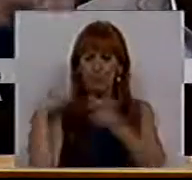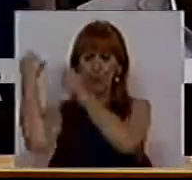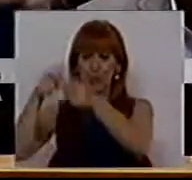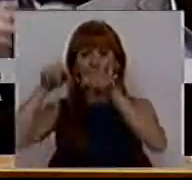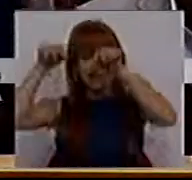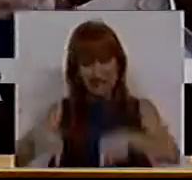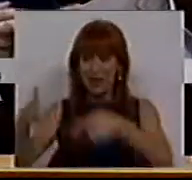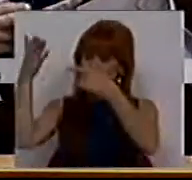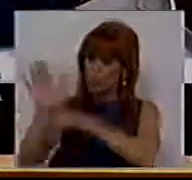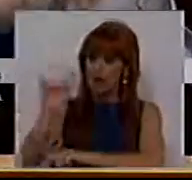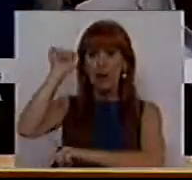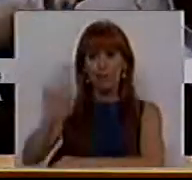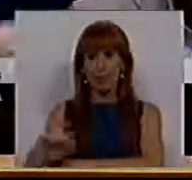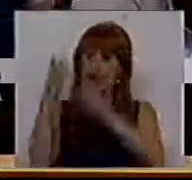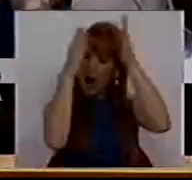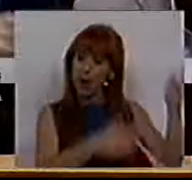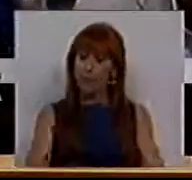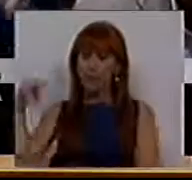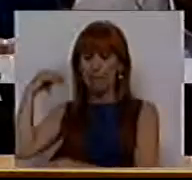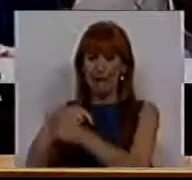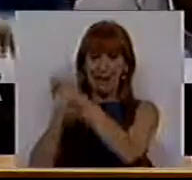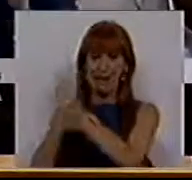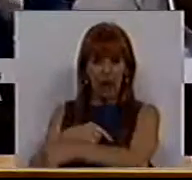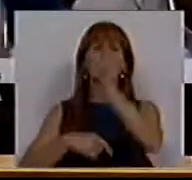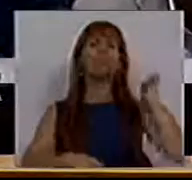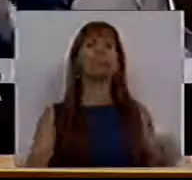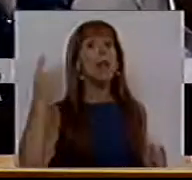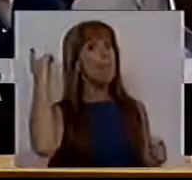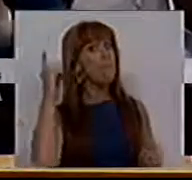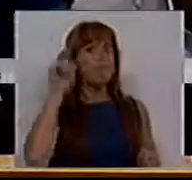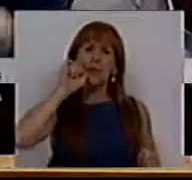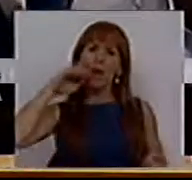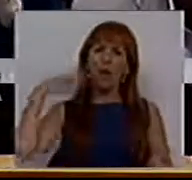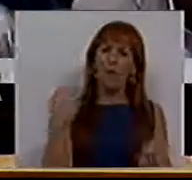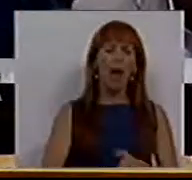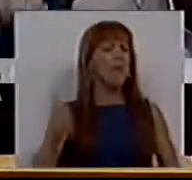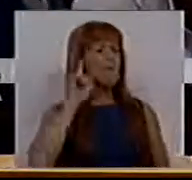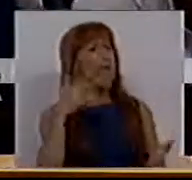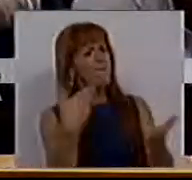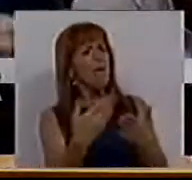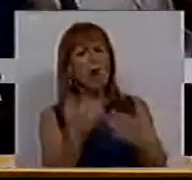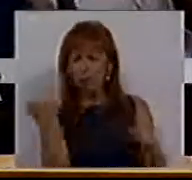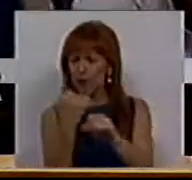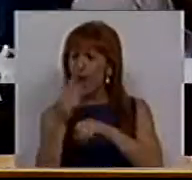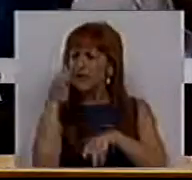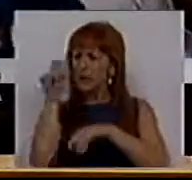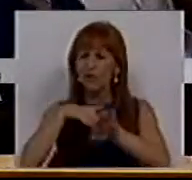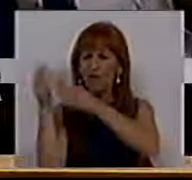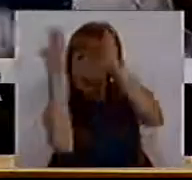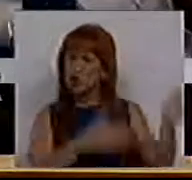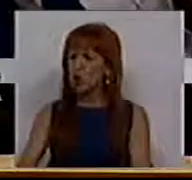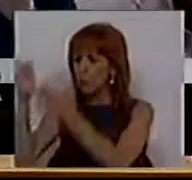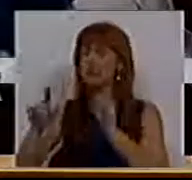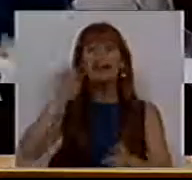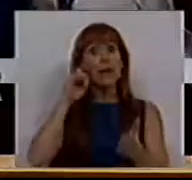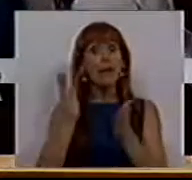e neste caso concreto, a produção da pera rocha, tem que garantir a valorização do trabalho de produção e